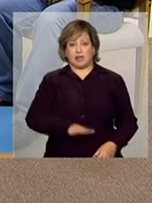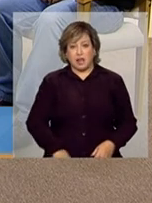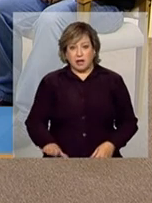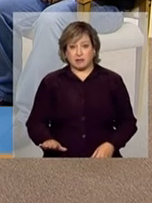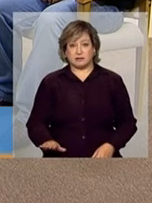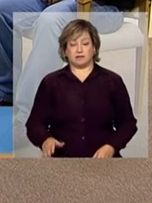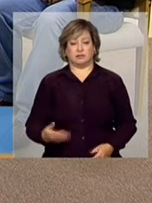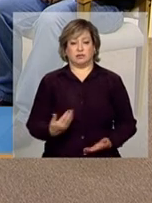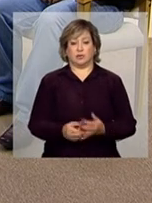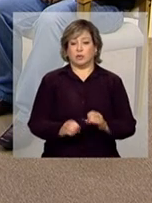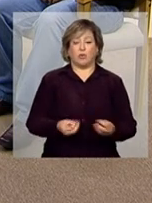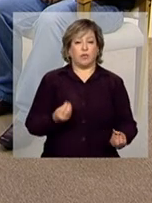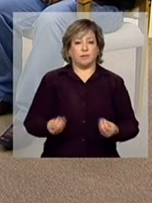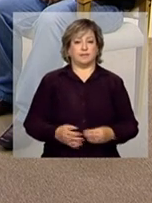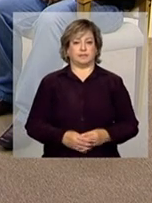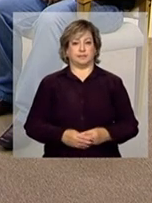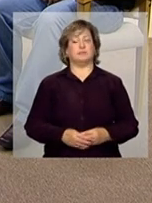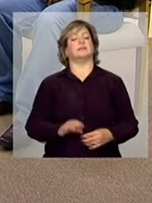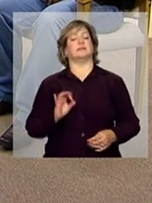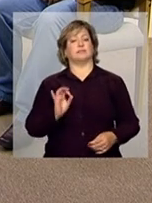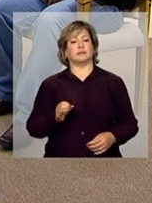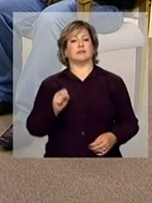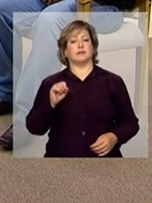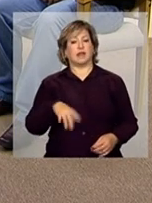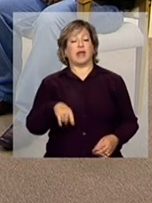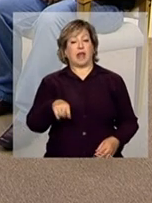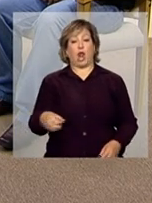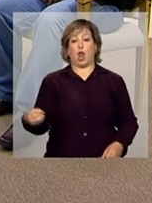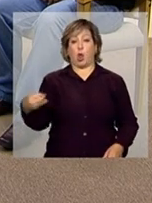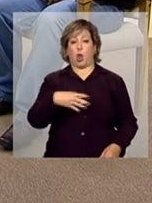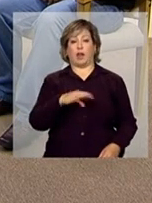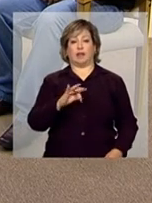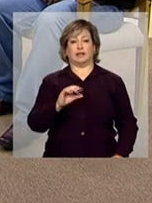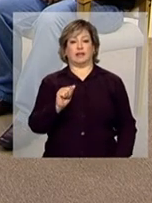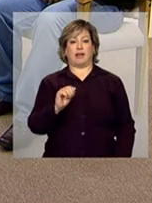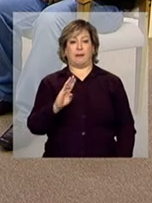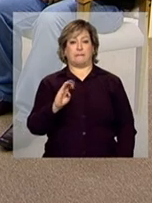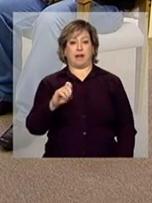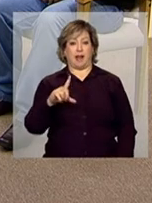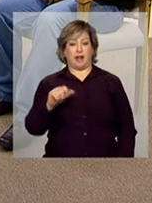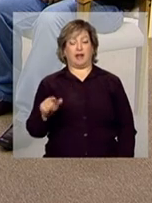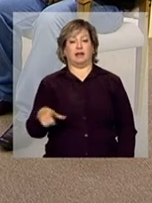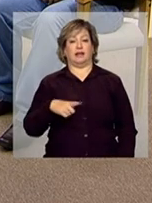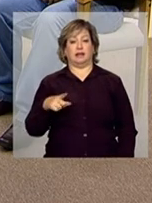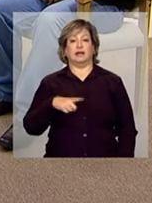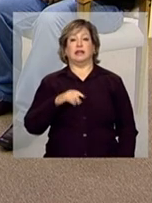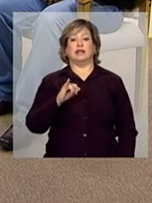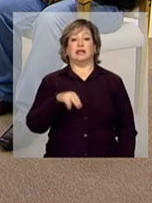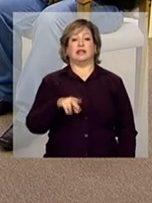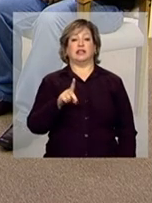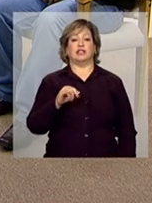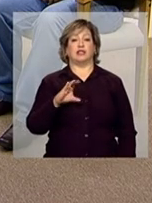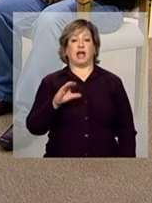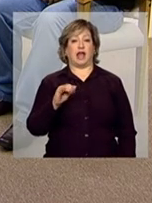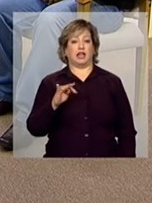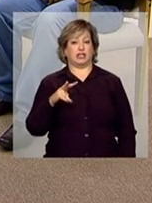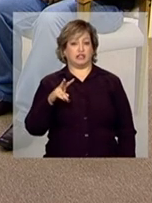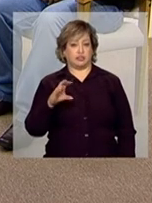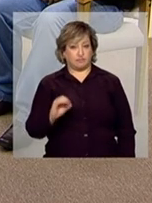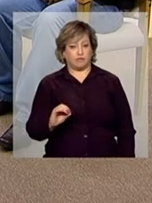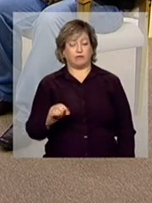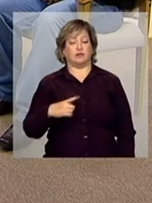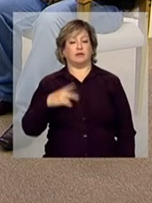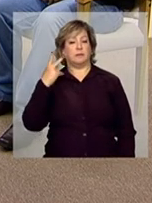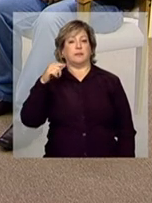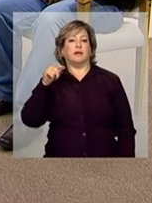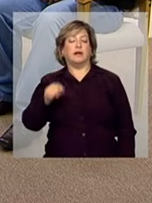fase de educação? Exatamente. Ocorreu sim. Essa nova tabela de motivos, tabela indicativa de motivos da baixa frequência,